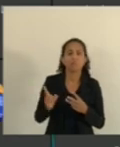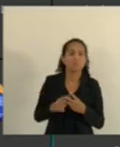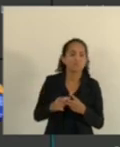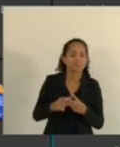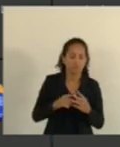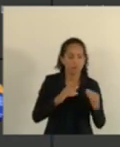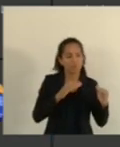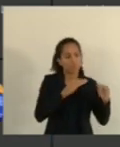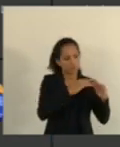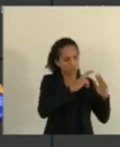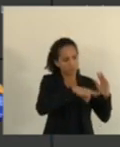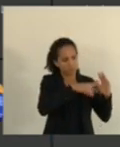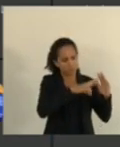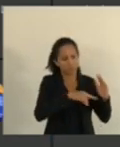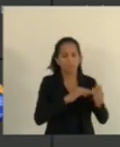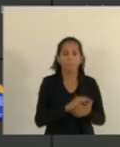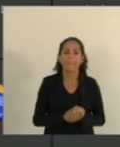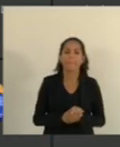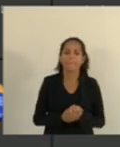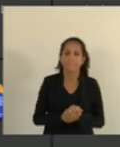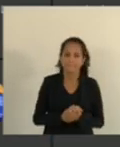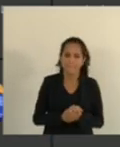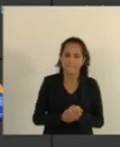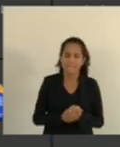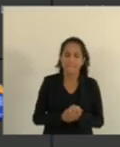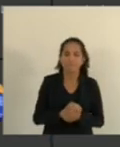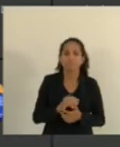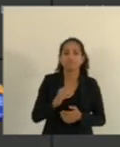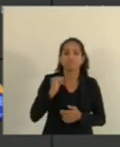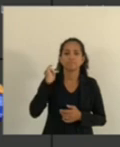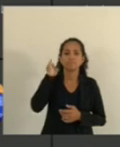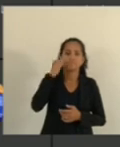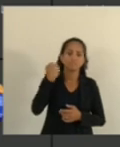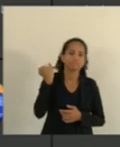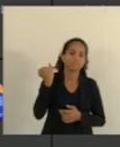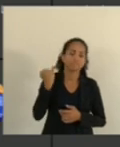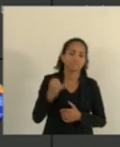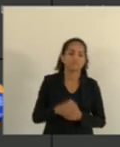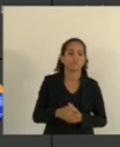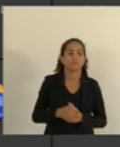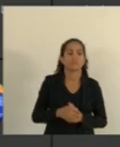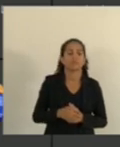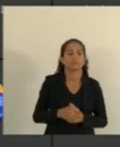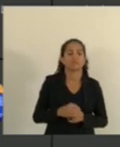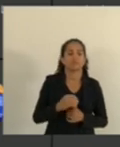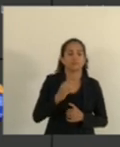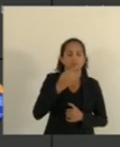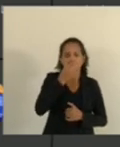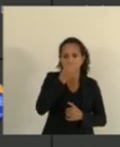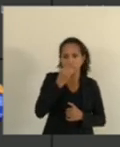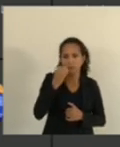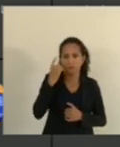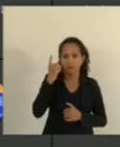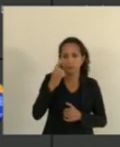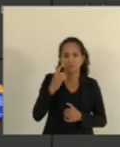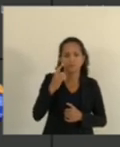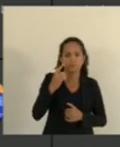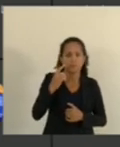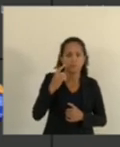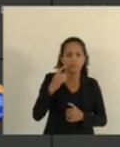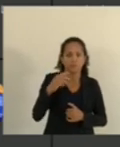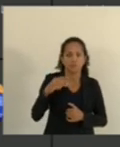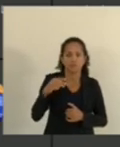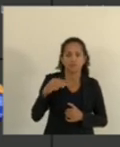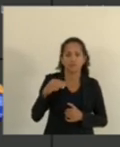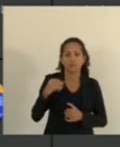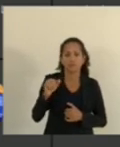acompanho Relatório Deputado Janete Sá Deputado Marco Acompanho Relatório Garcia